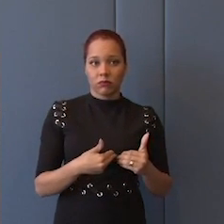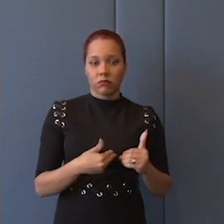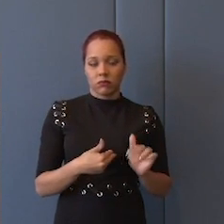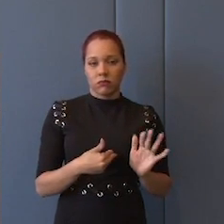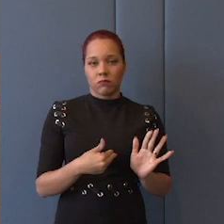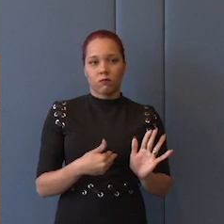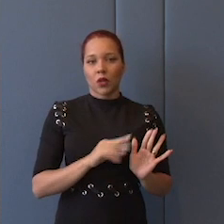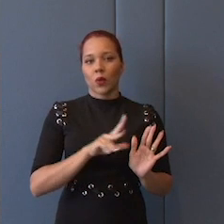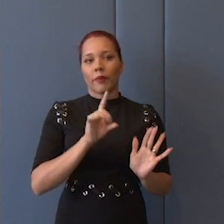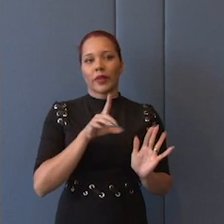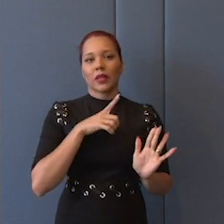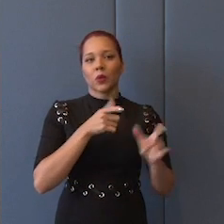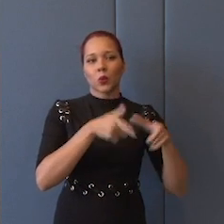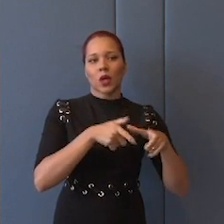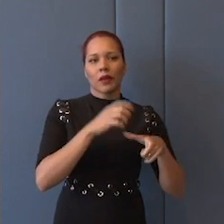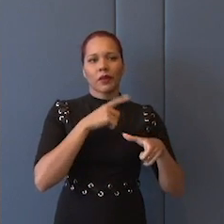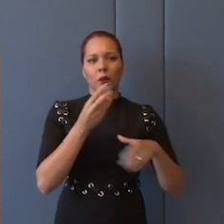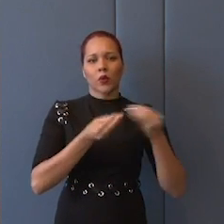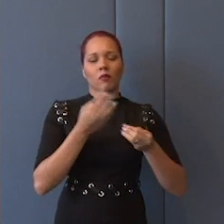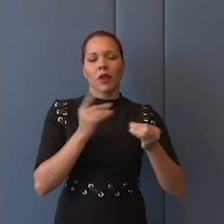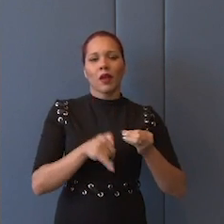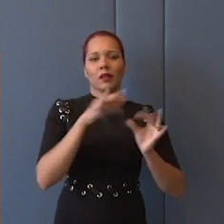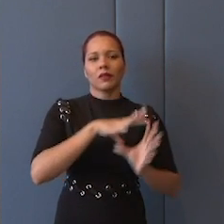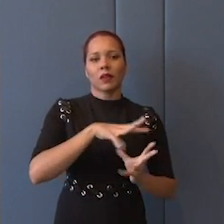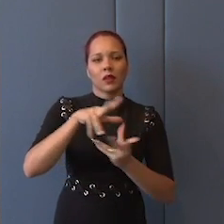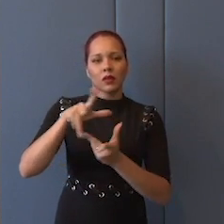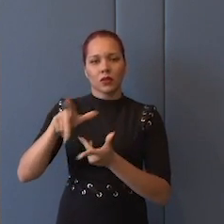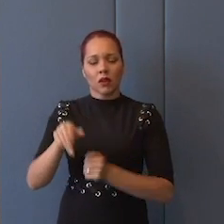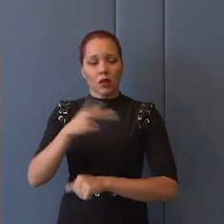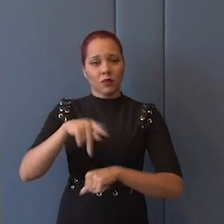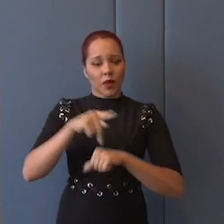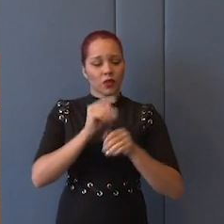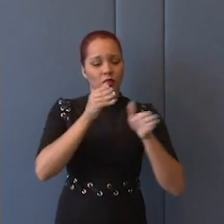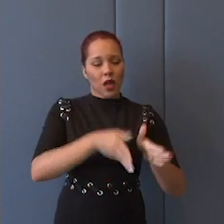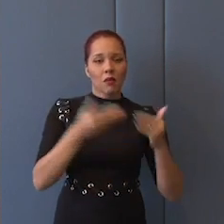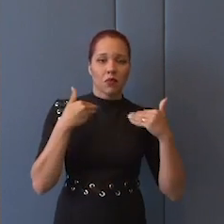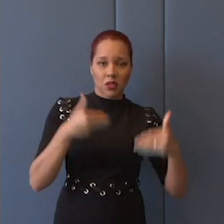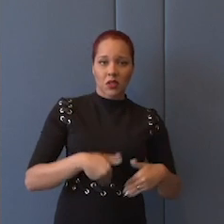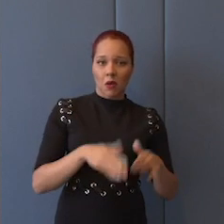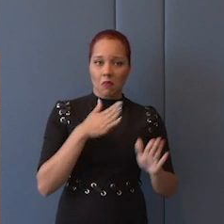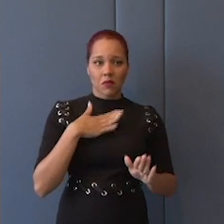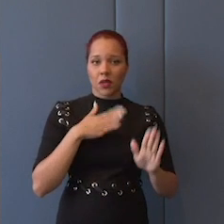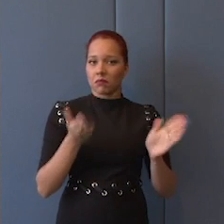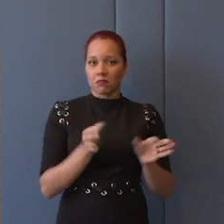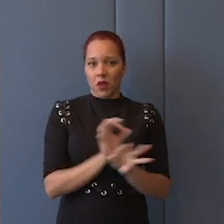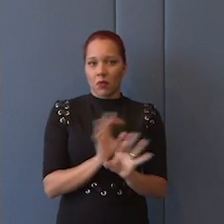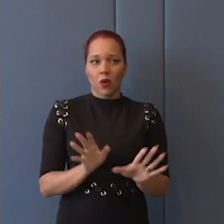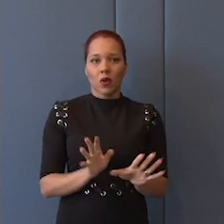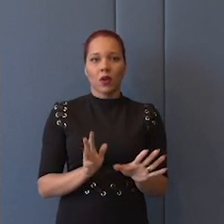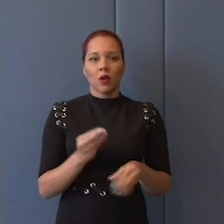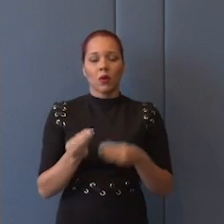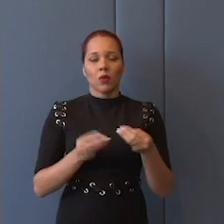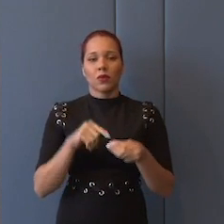Não é verdade? Os organismos multilaterais internacionais são para os países chegarem e a posição é a posição que, de alguma maneira, é se formar